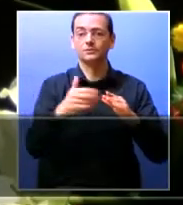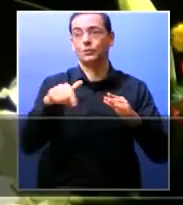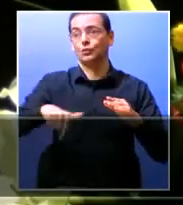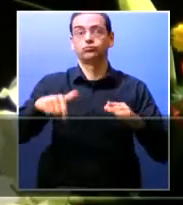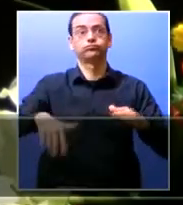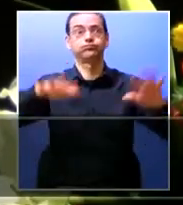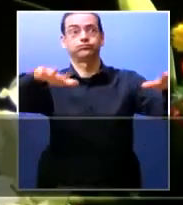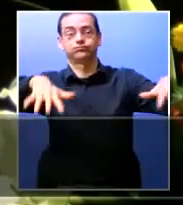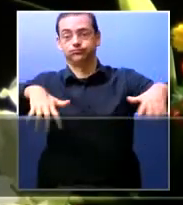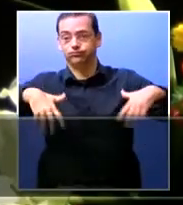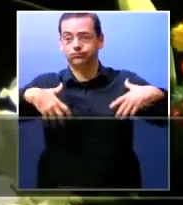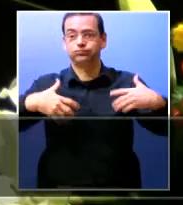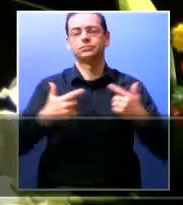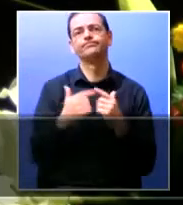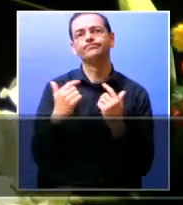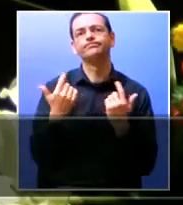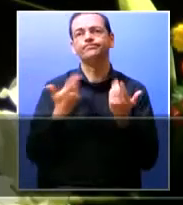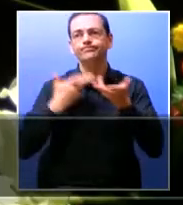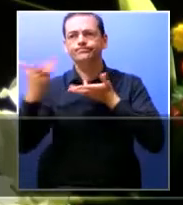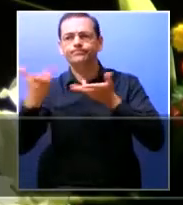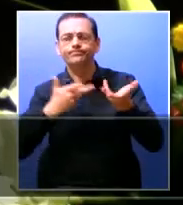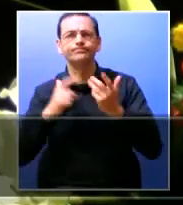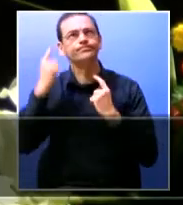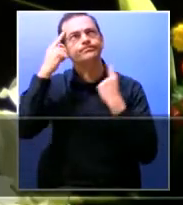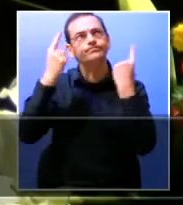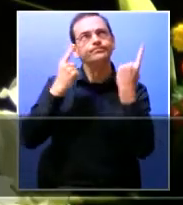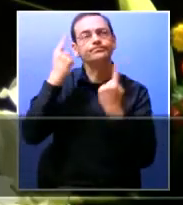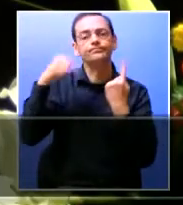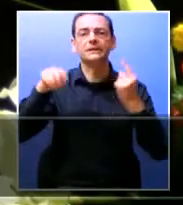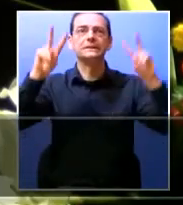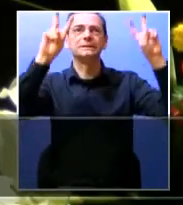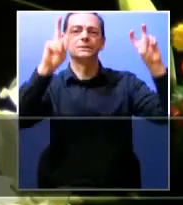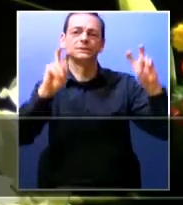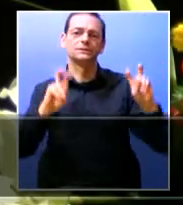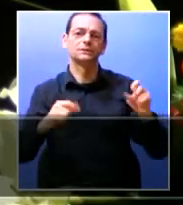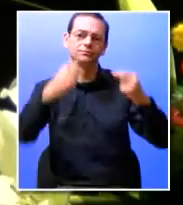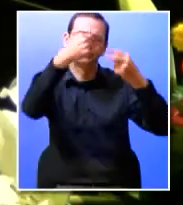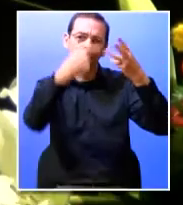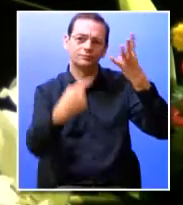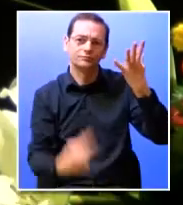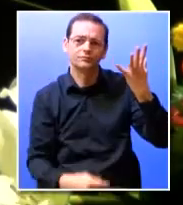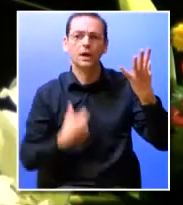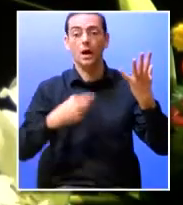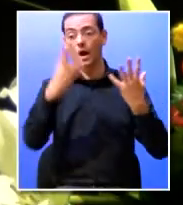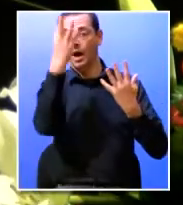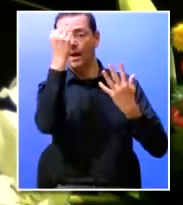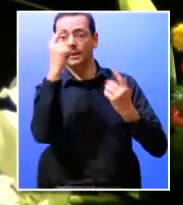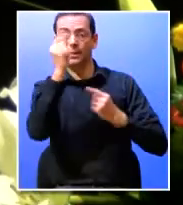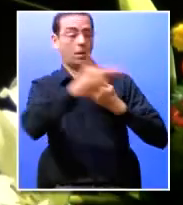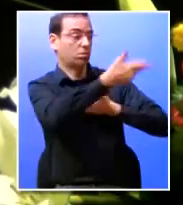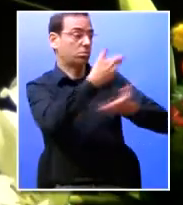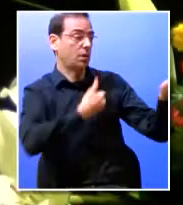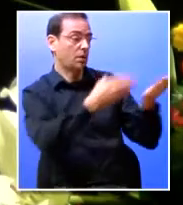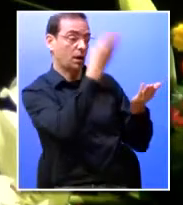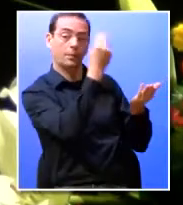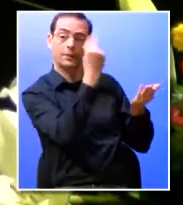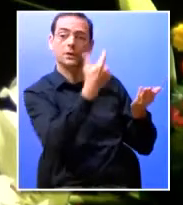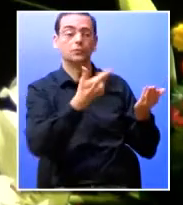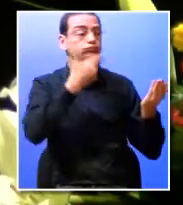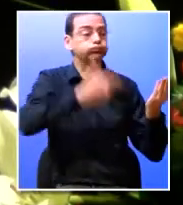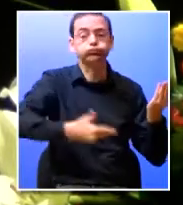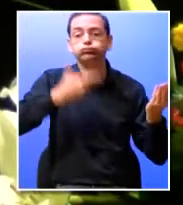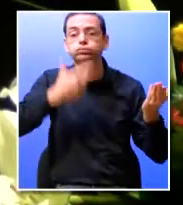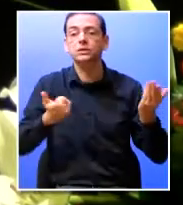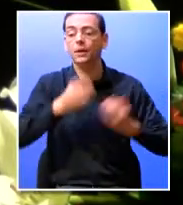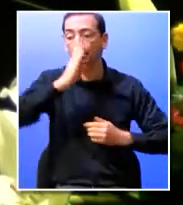hoje para refletir connosco nestas questões e também para aprendermos uns com os outros sobre experiências diferentes e práticas